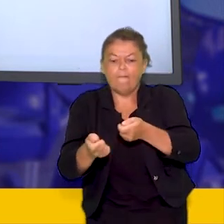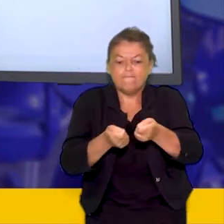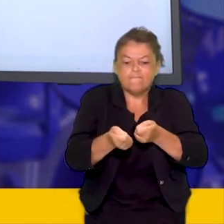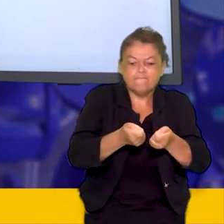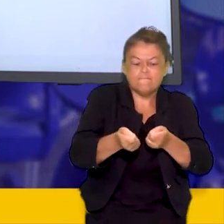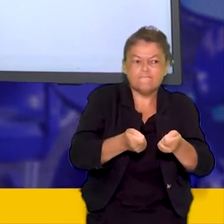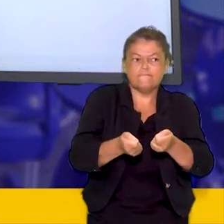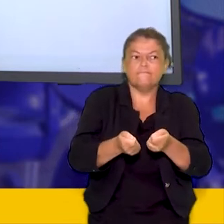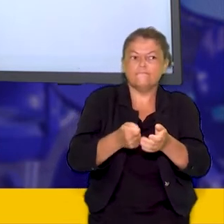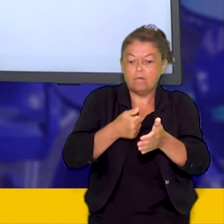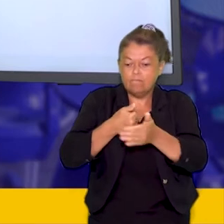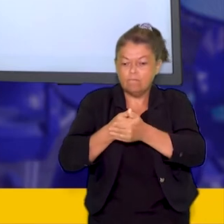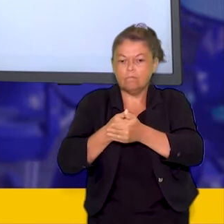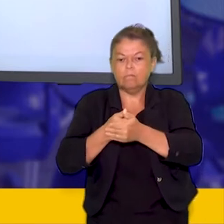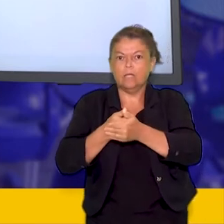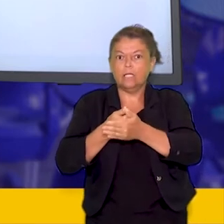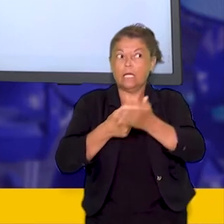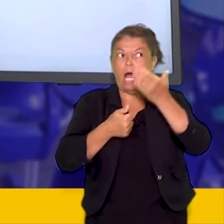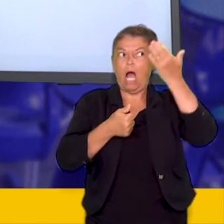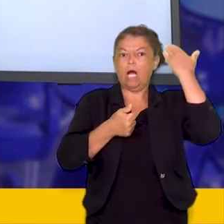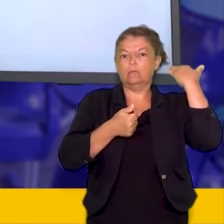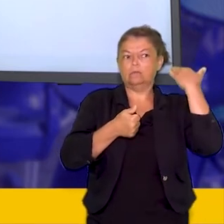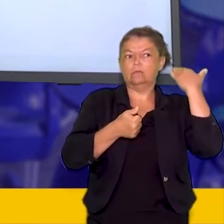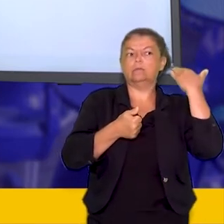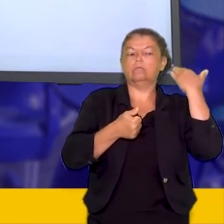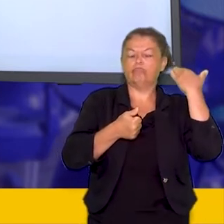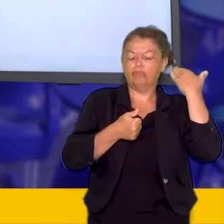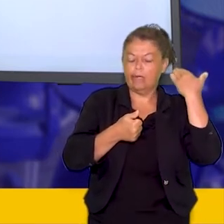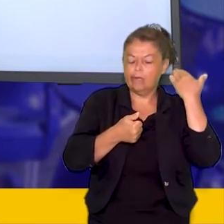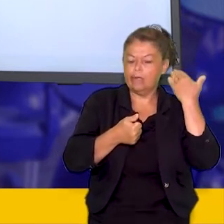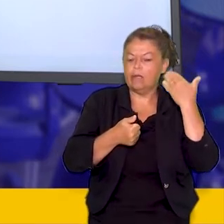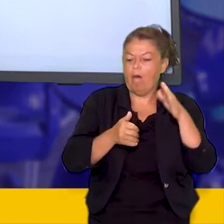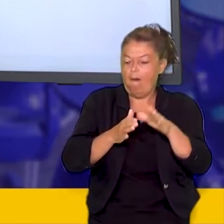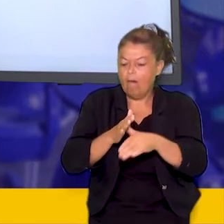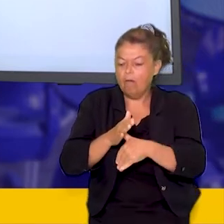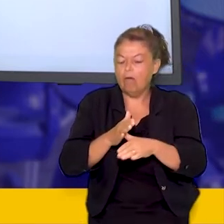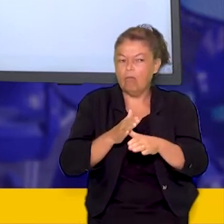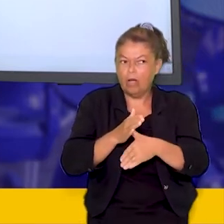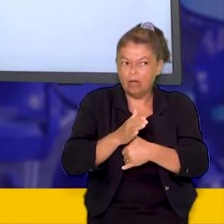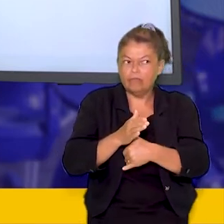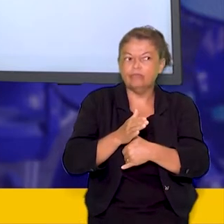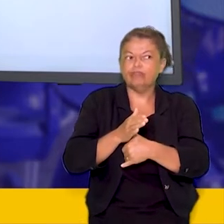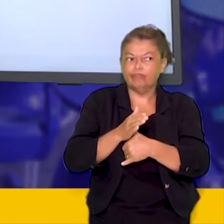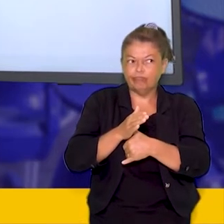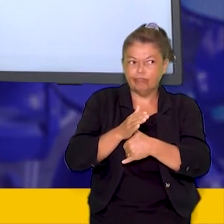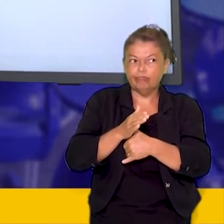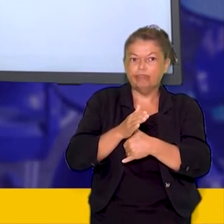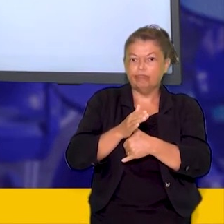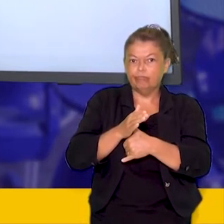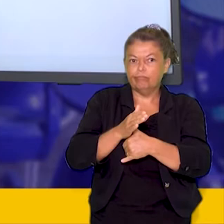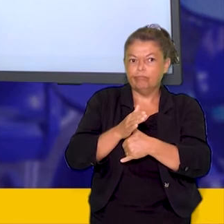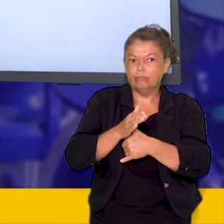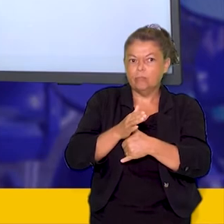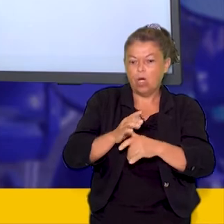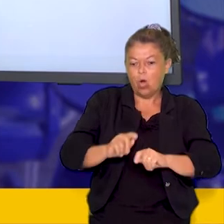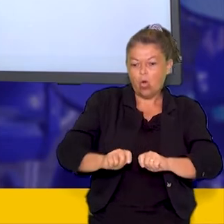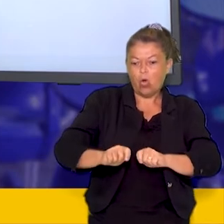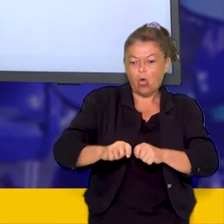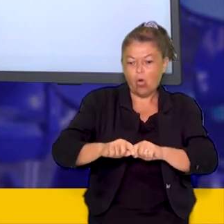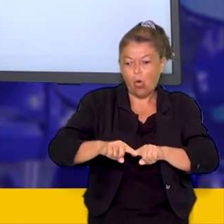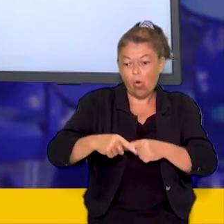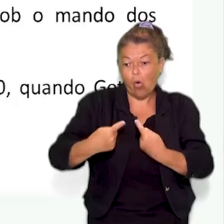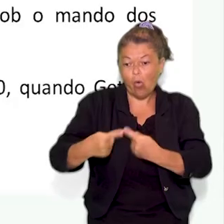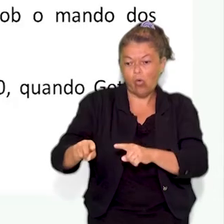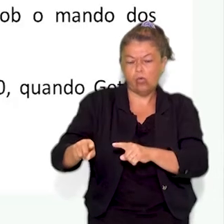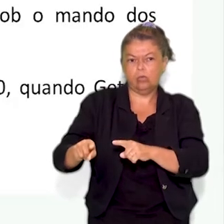que os coronéis exerciam sobre a população. Voto de cabresto.